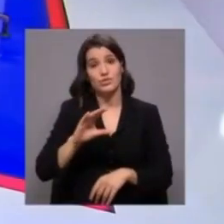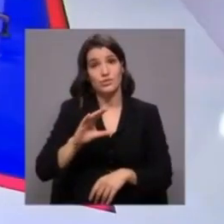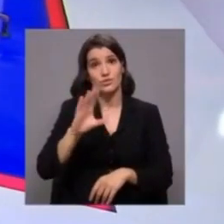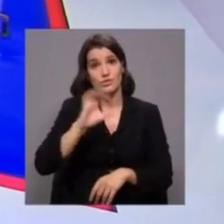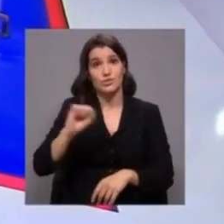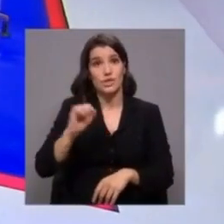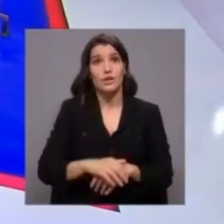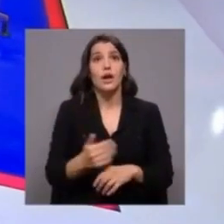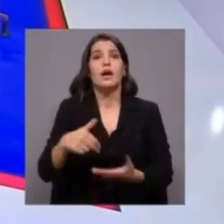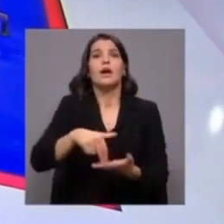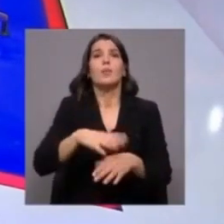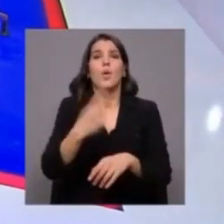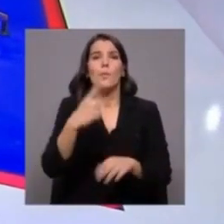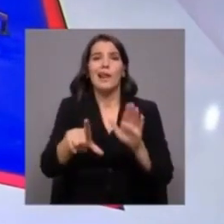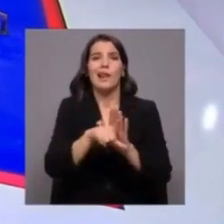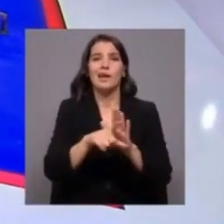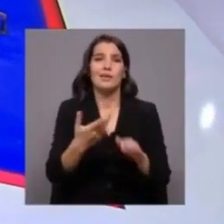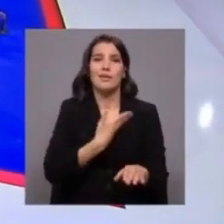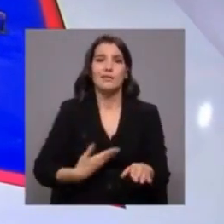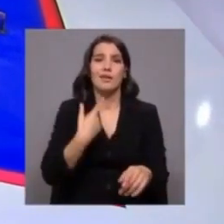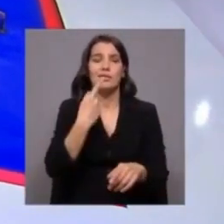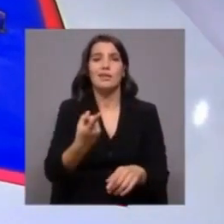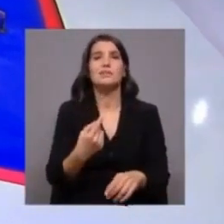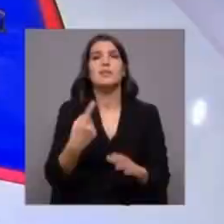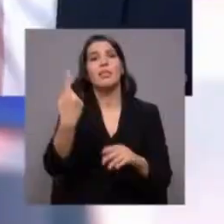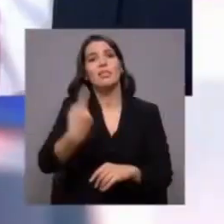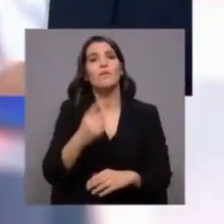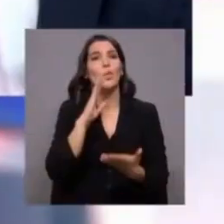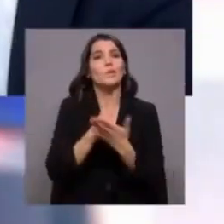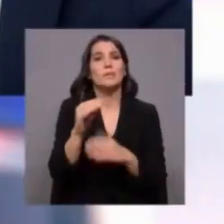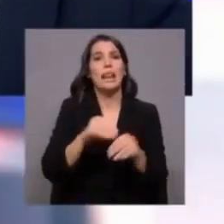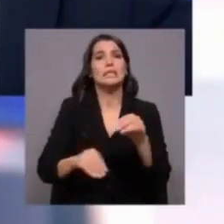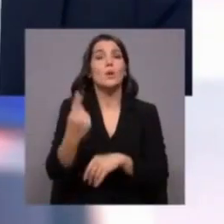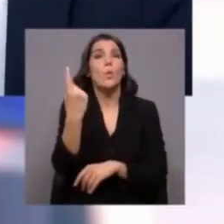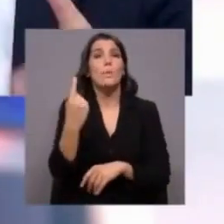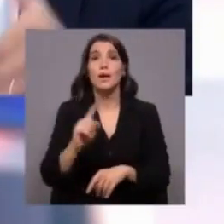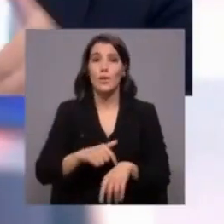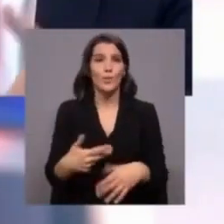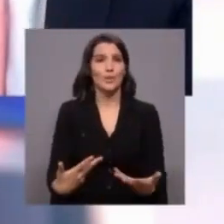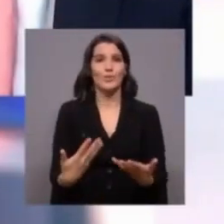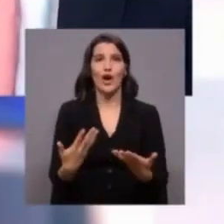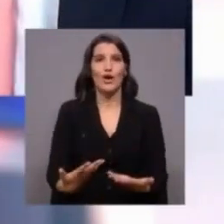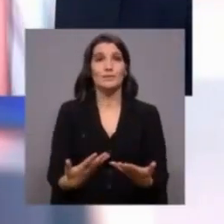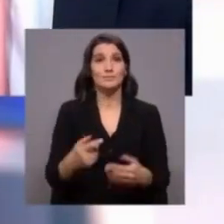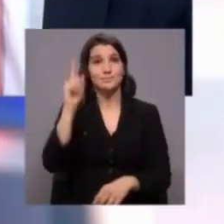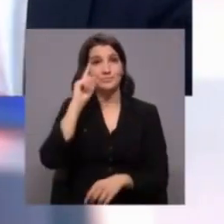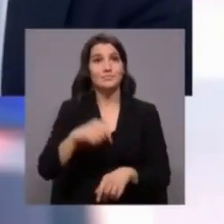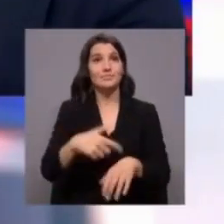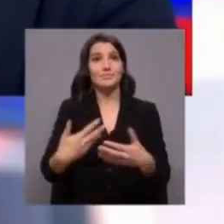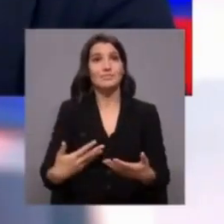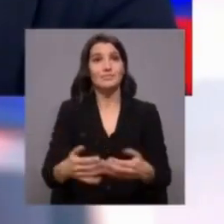parlamentar, só está aqui por causa de uma lei anacrónica que diz que o critério deve ser uma última eleição, e não o momento em que estamos. Há o dia que estamos aqui, o dia